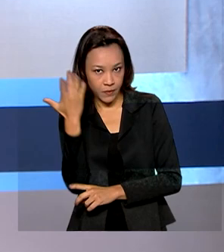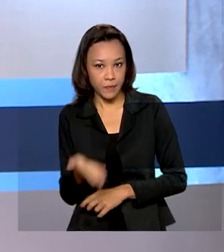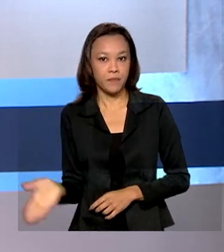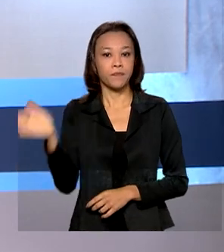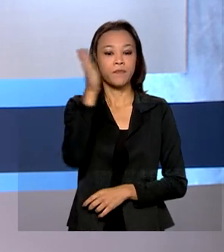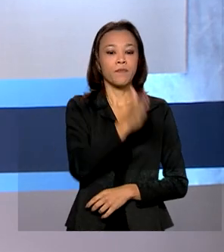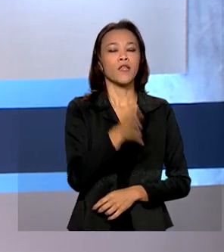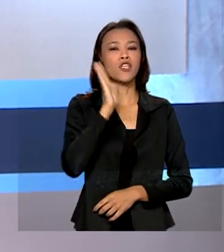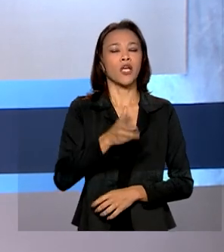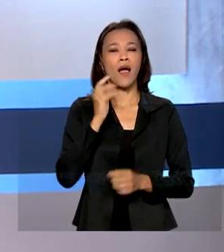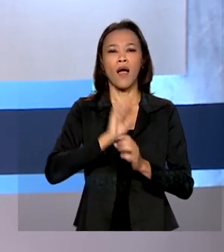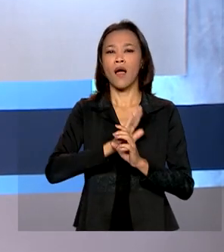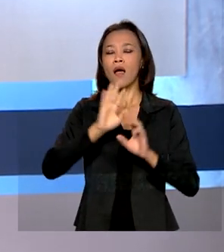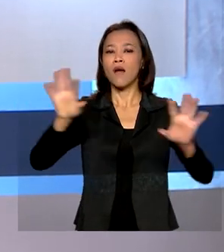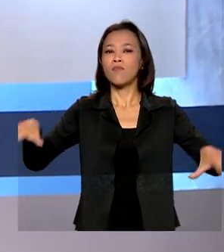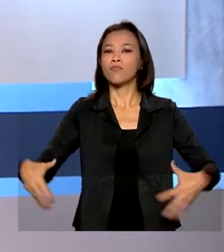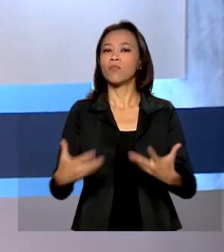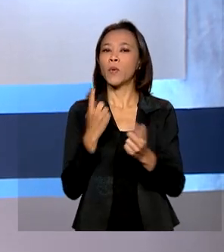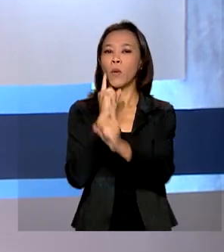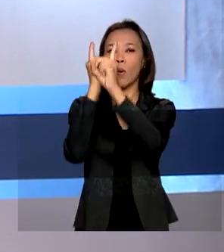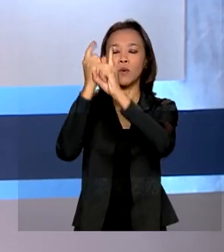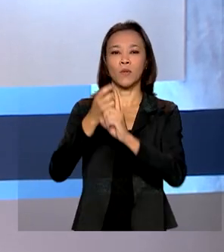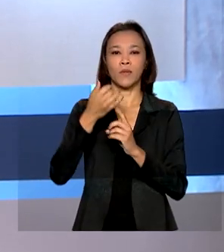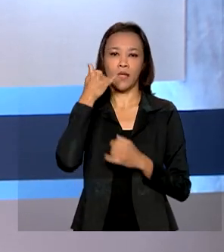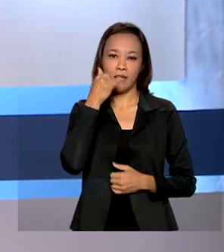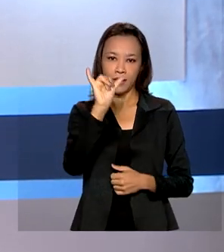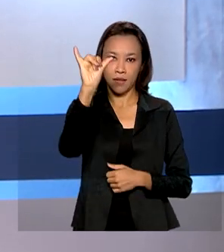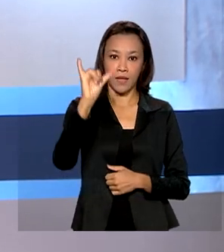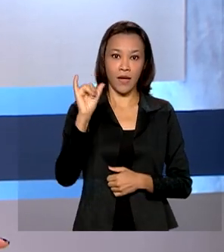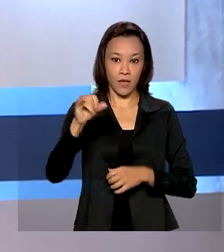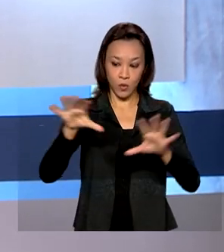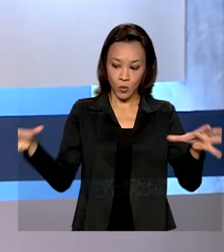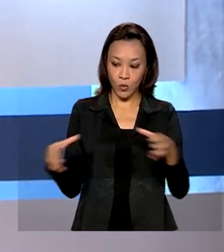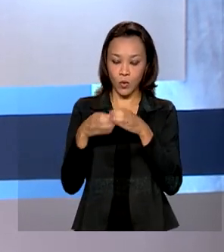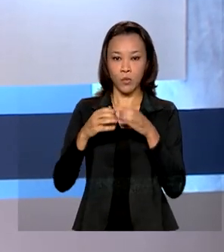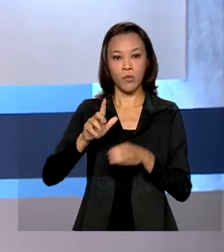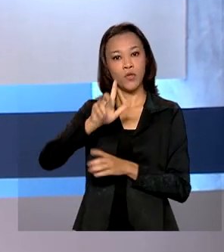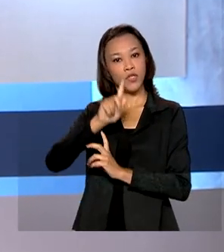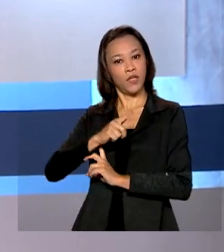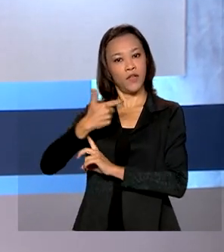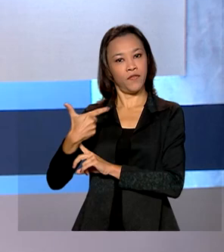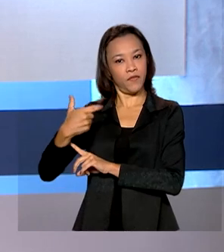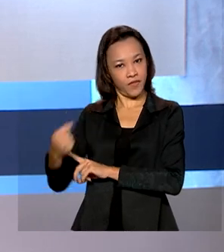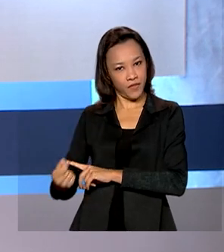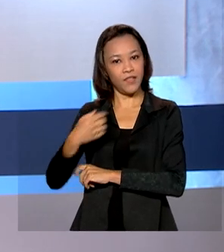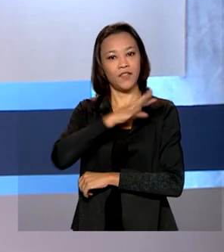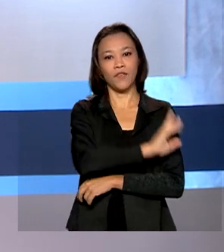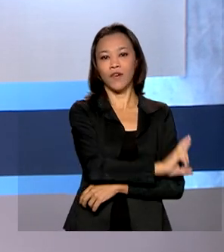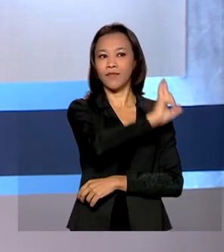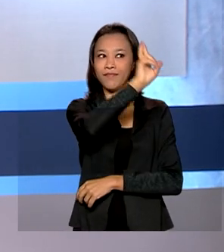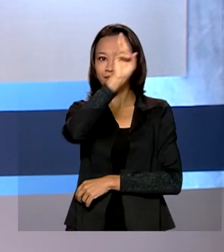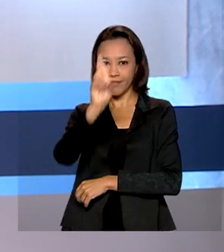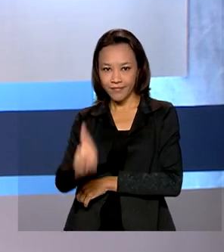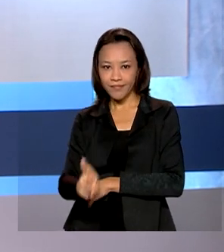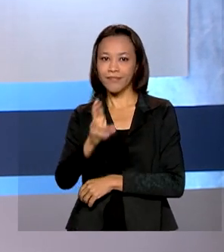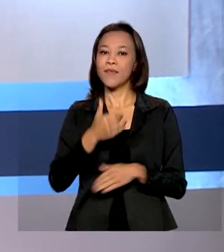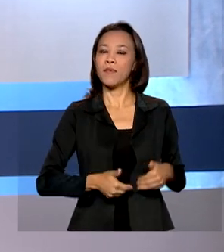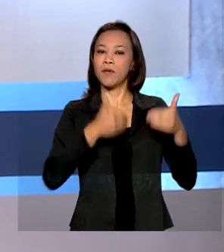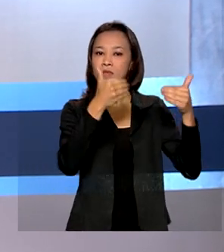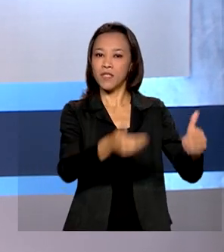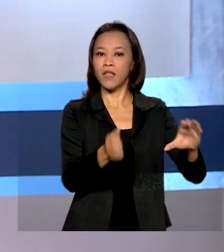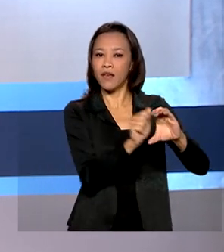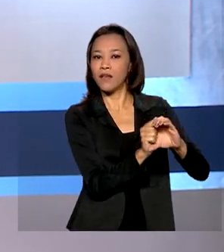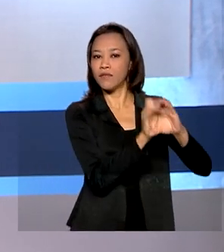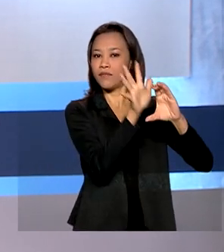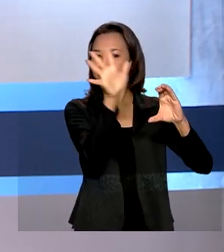Itália o encontro dos ministros de pesquisa dos países do G20 e o Brasil foi representado pelo Ministério da Ciência, Tecnologia